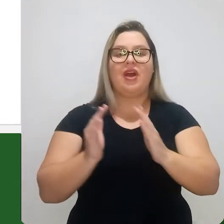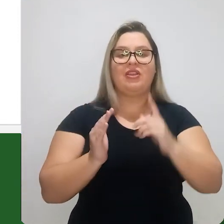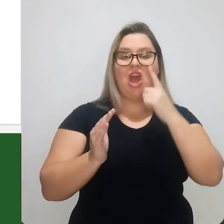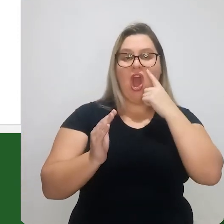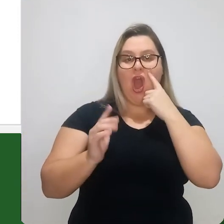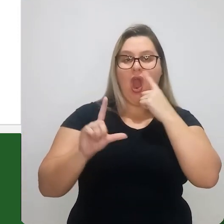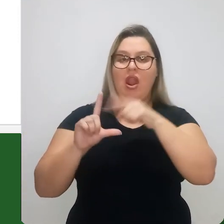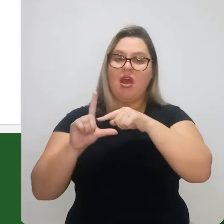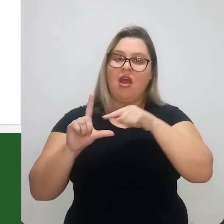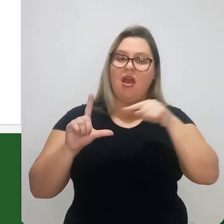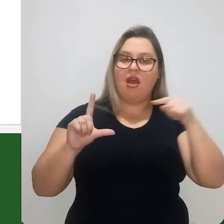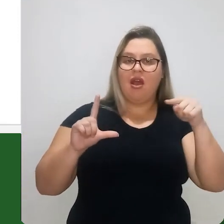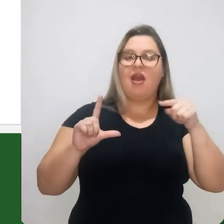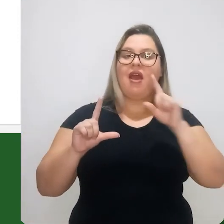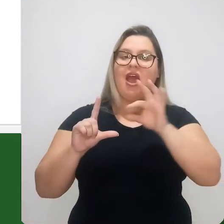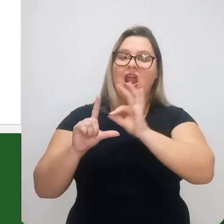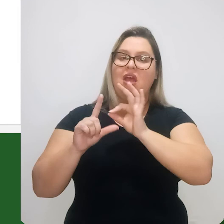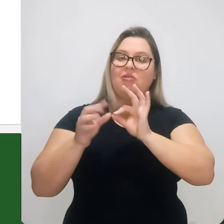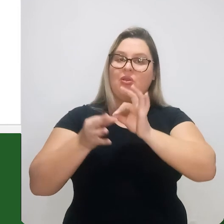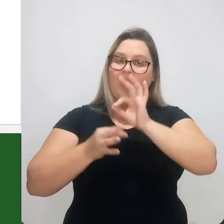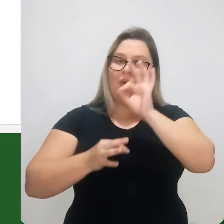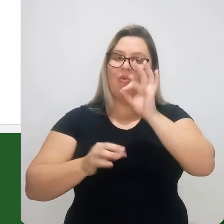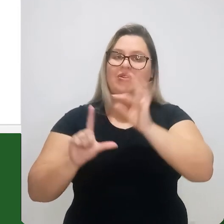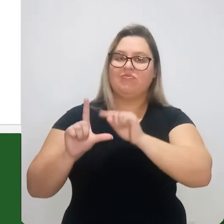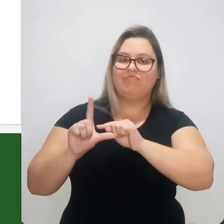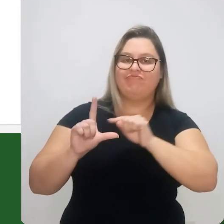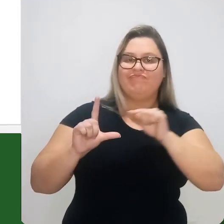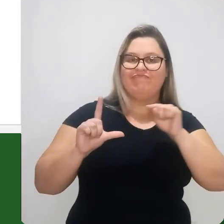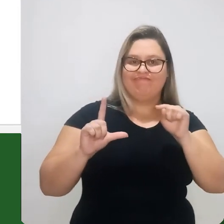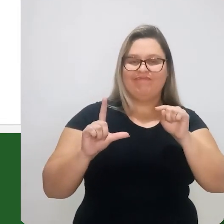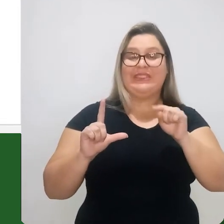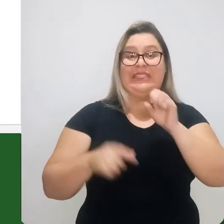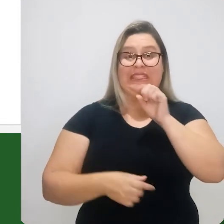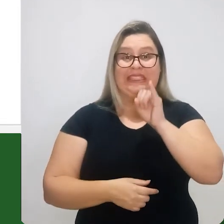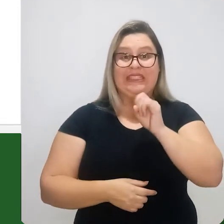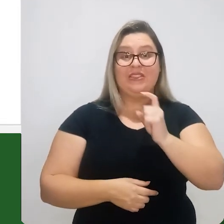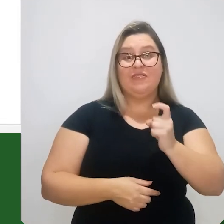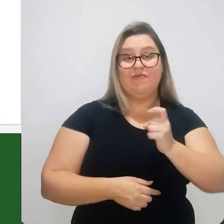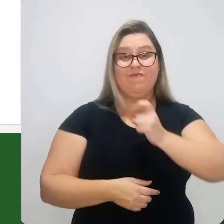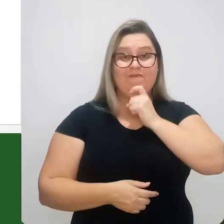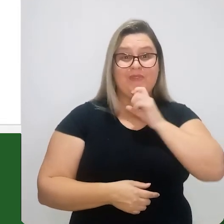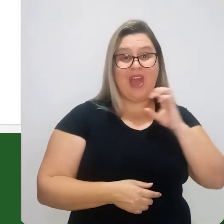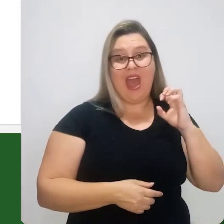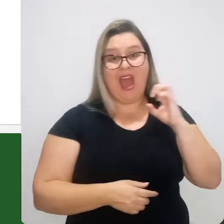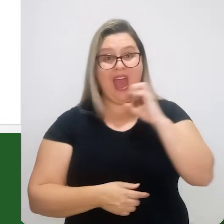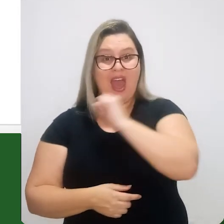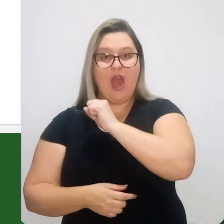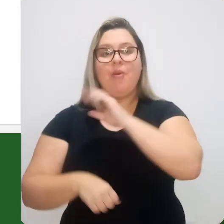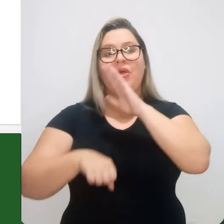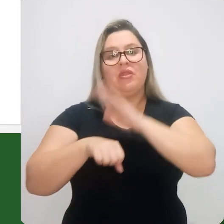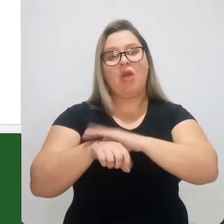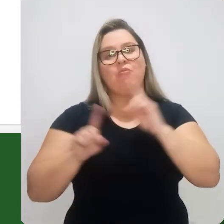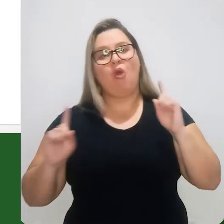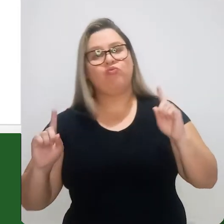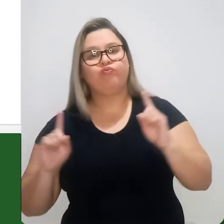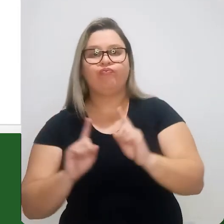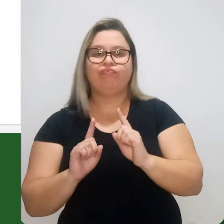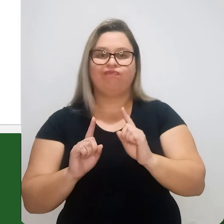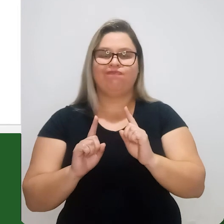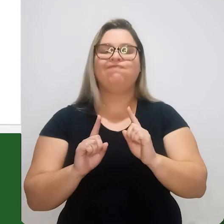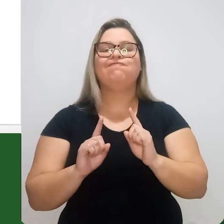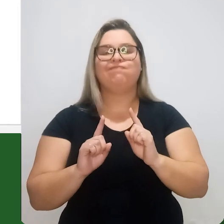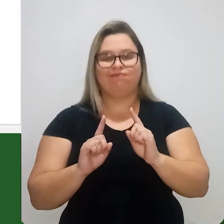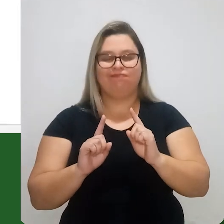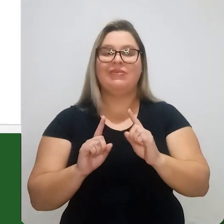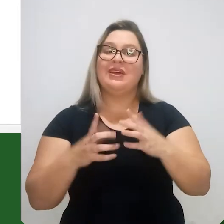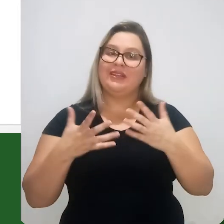essa distância aqui é bastante longo então o tempo é longo se o super-resfriamento for rápido o tempo de transformação